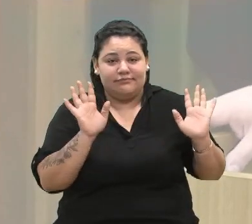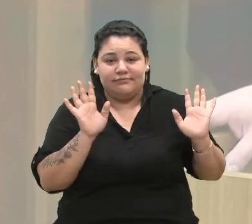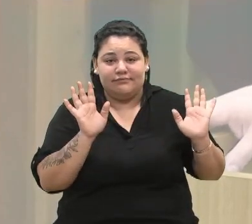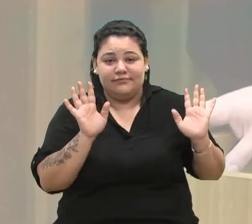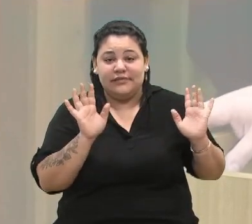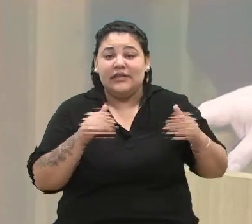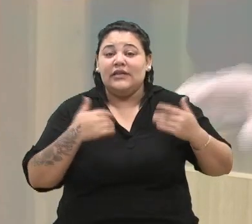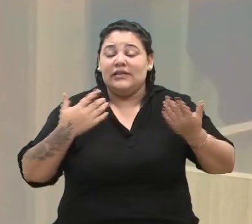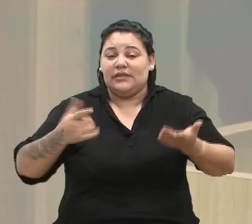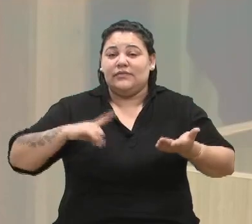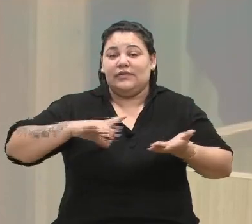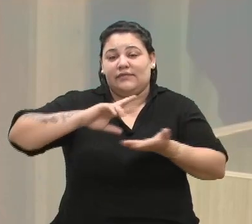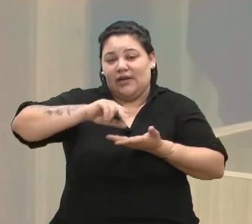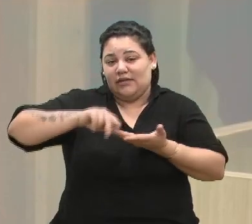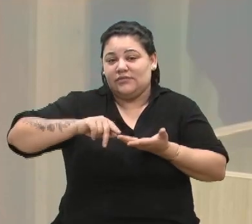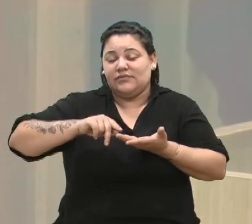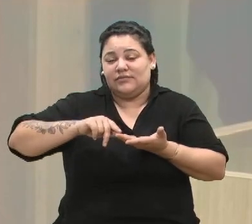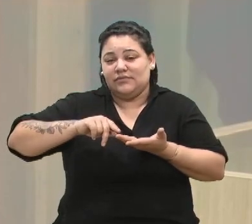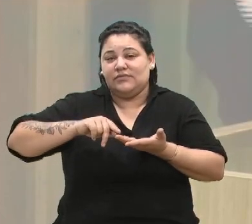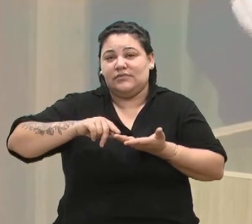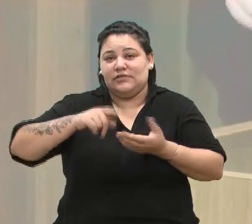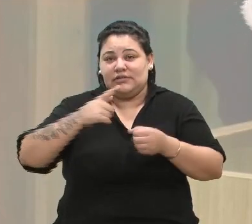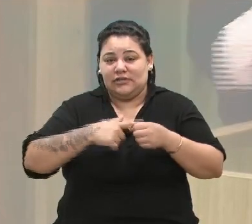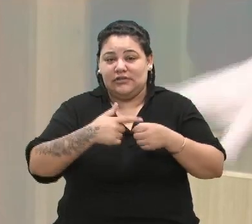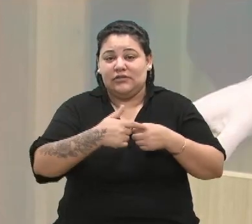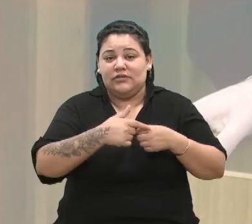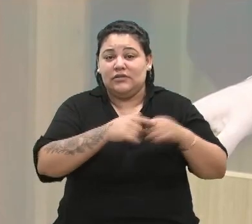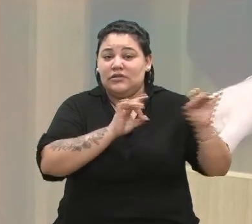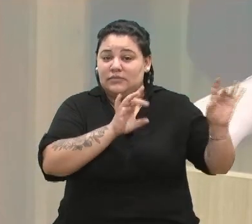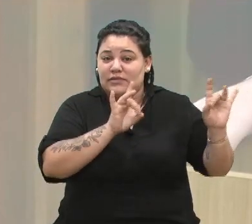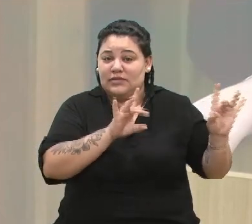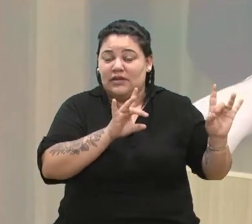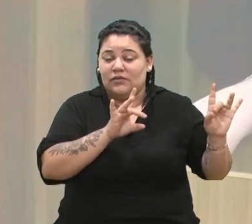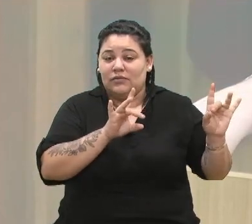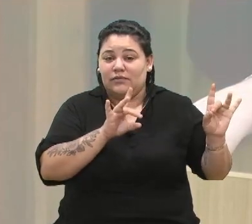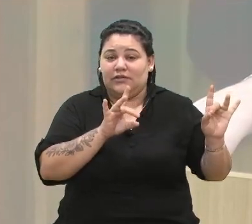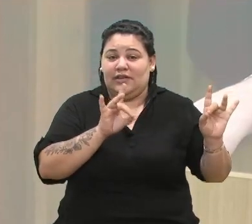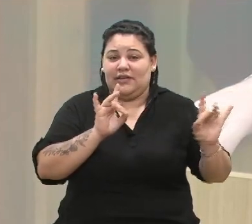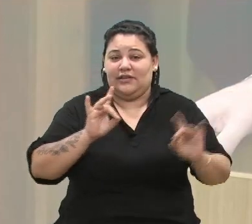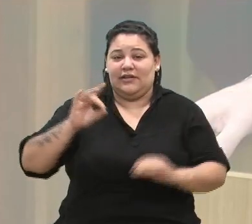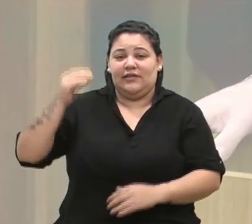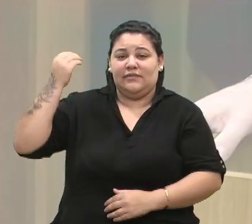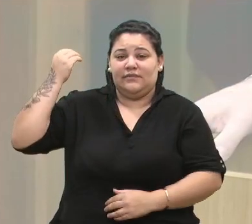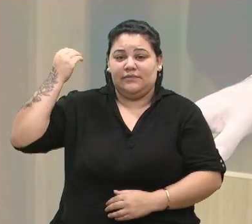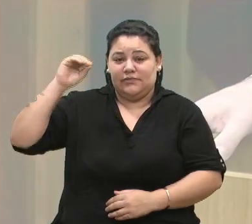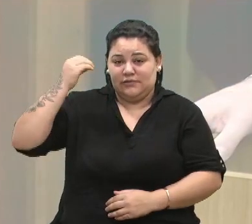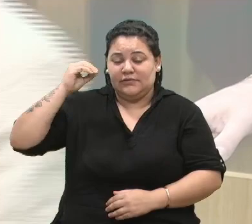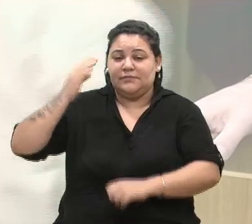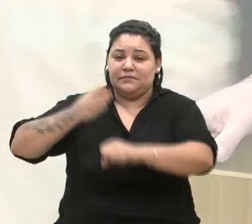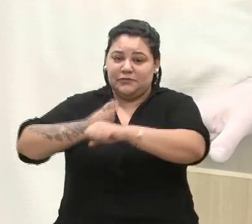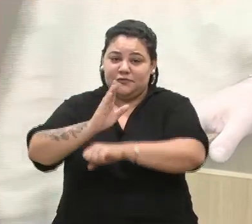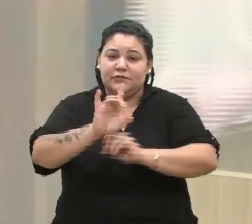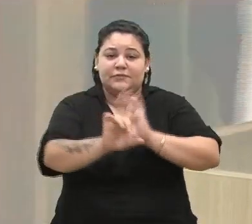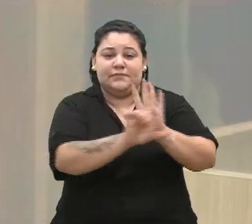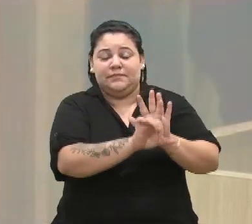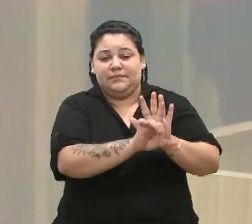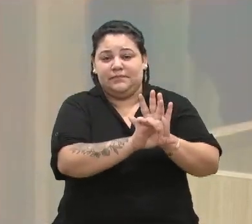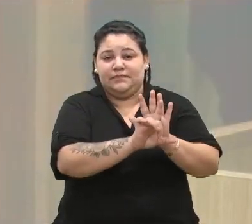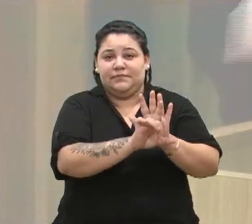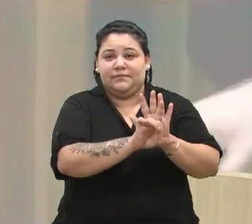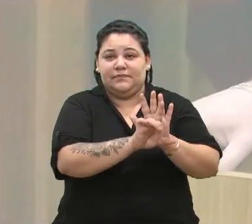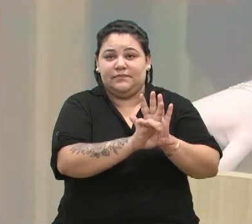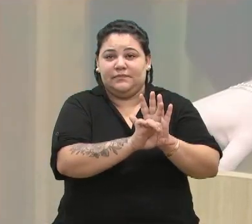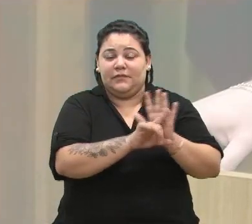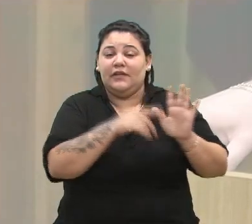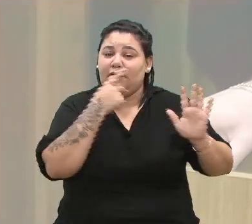Então, vários municípios, em especial a capital do nosso estado, aprovou a legislação, que versa